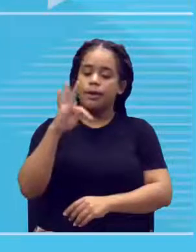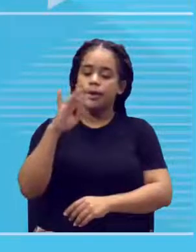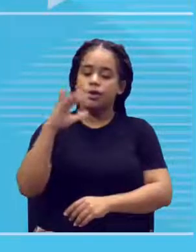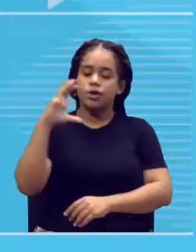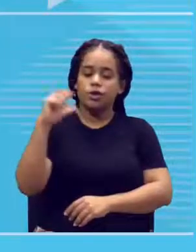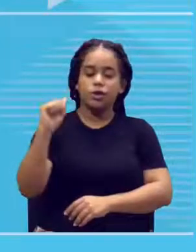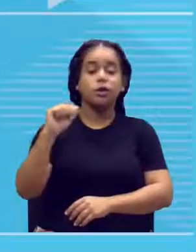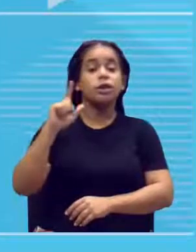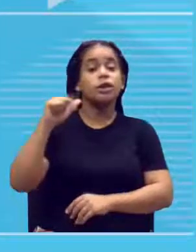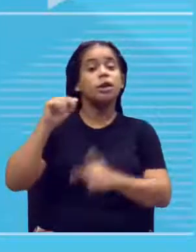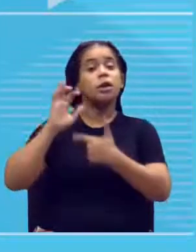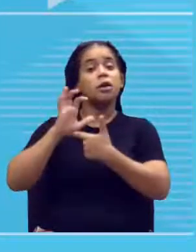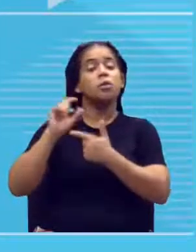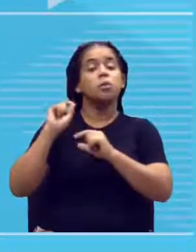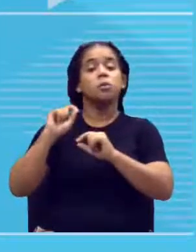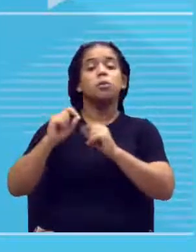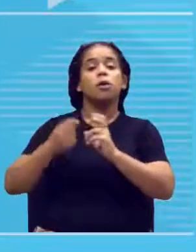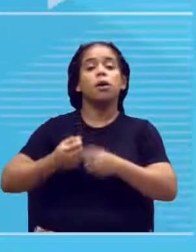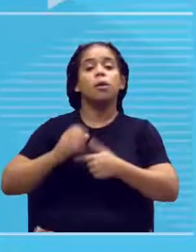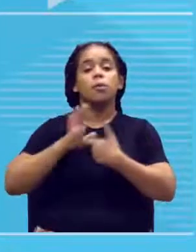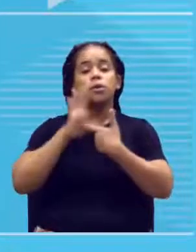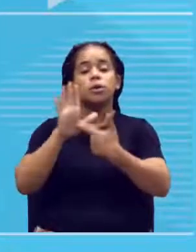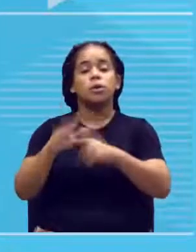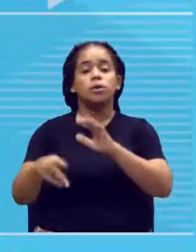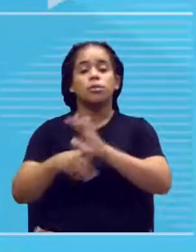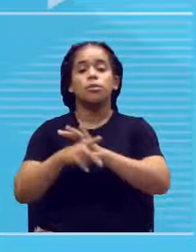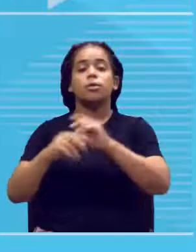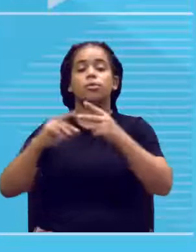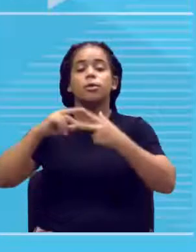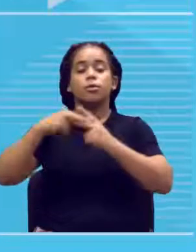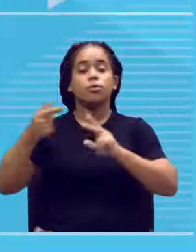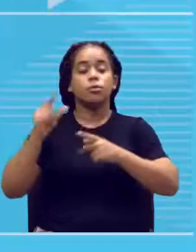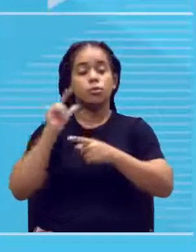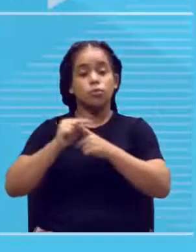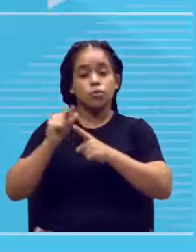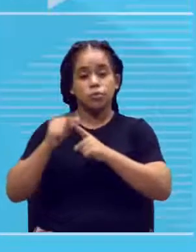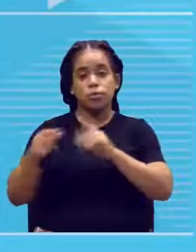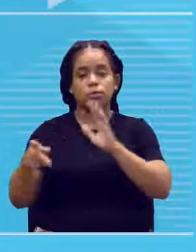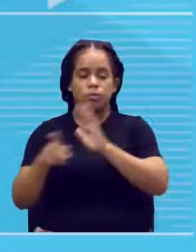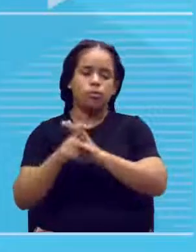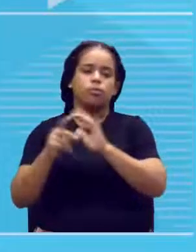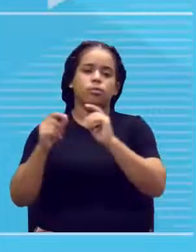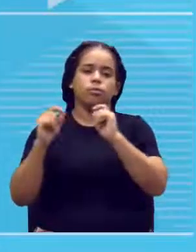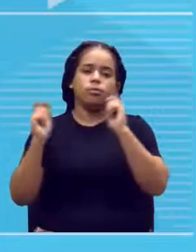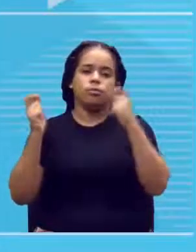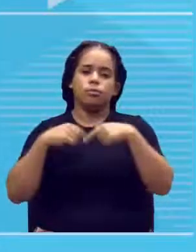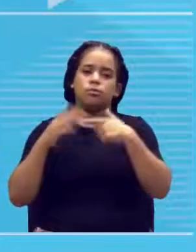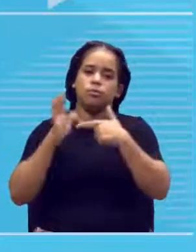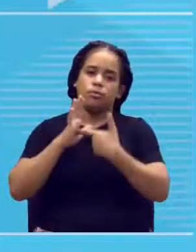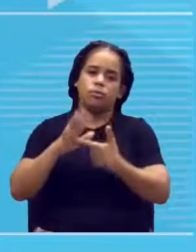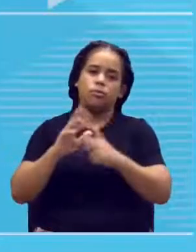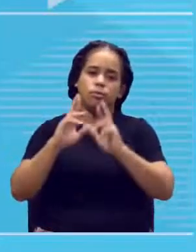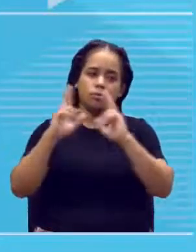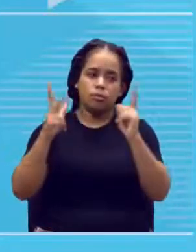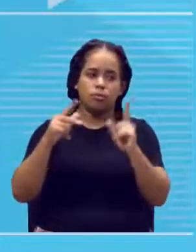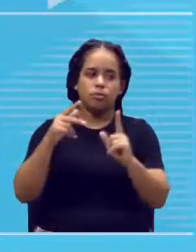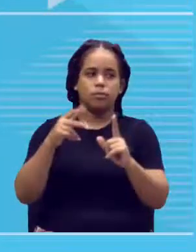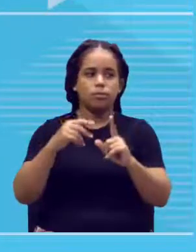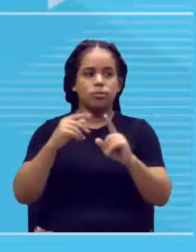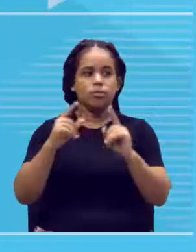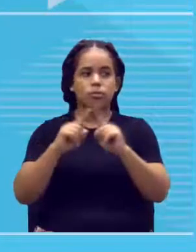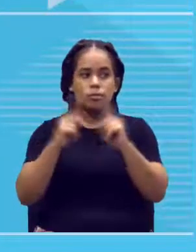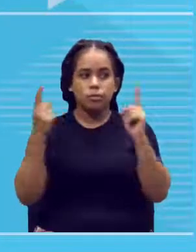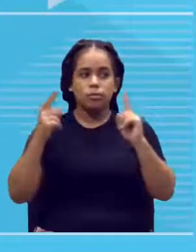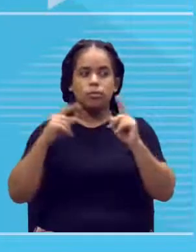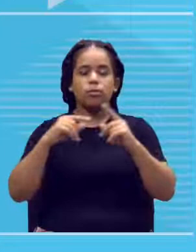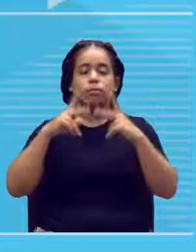gene com o fator ambiental, tá? Então, podem provocar caminhos diferentes pra aquele indivíduo, tá? Mas eles são genéticos